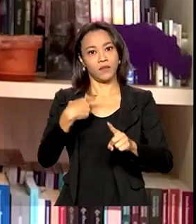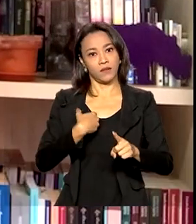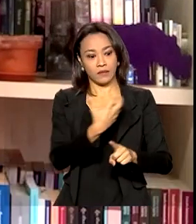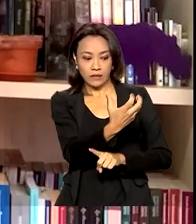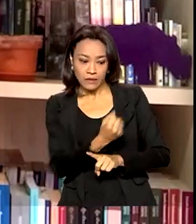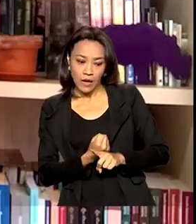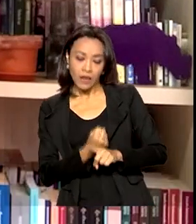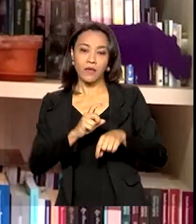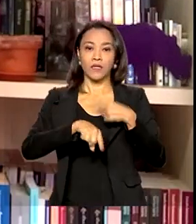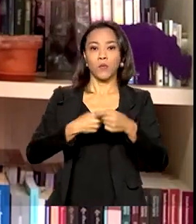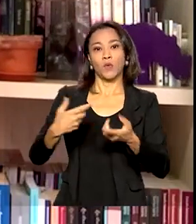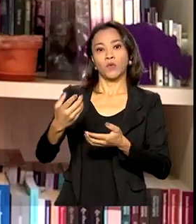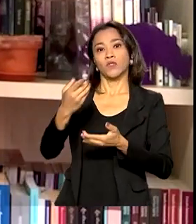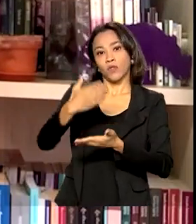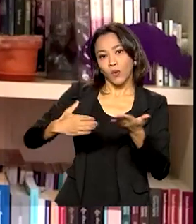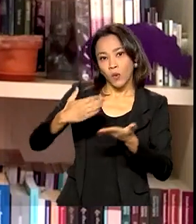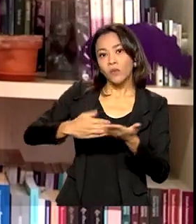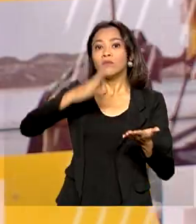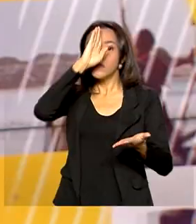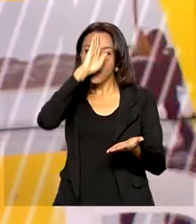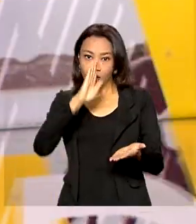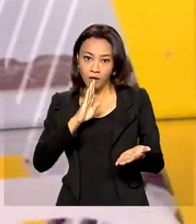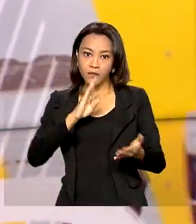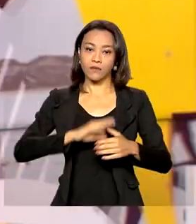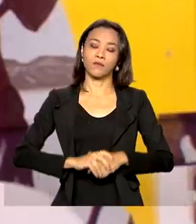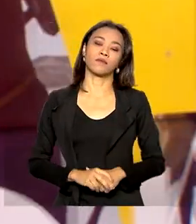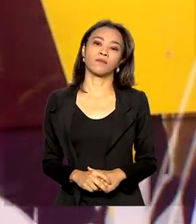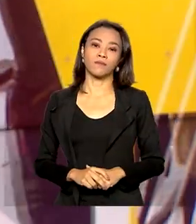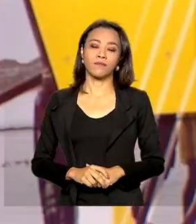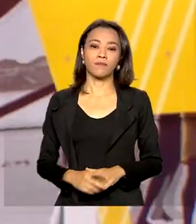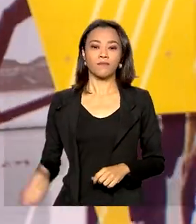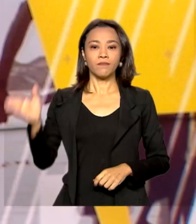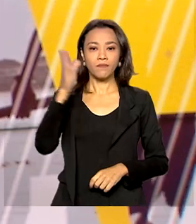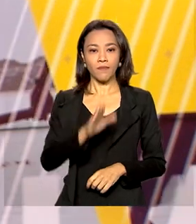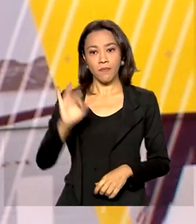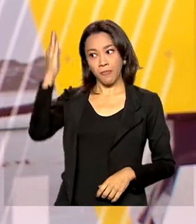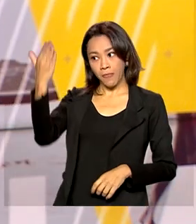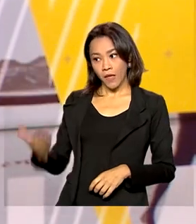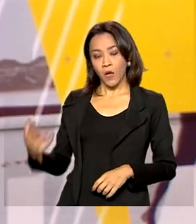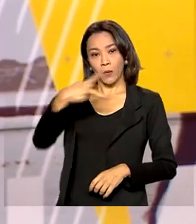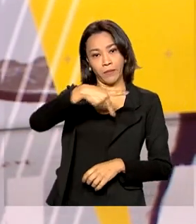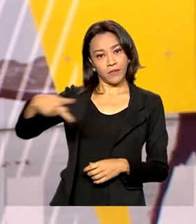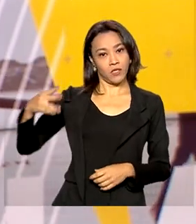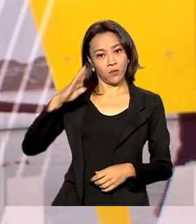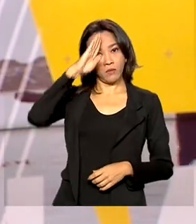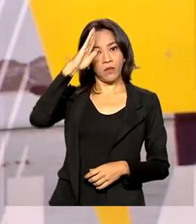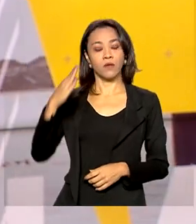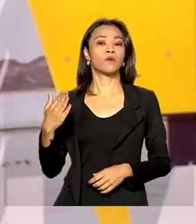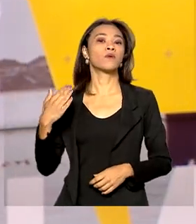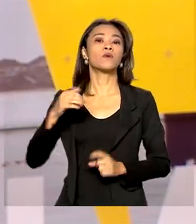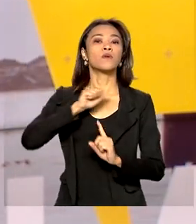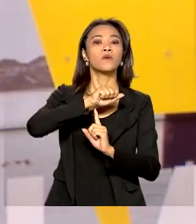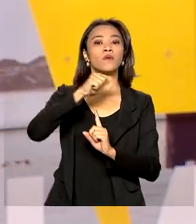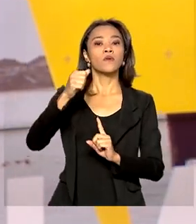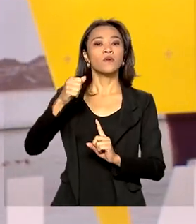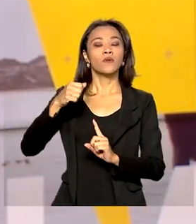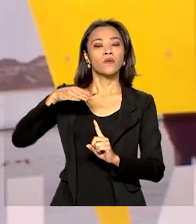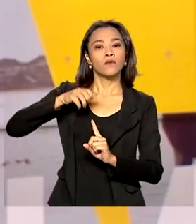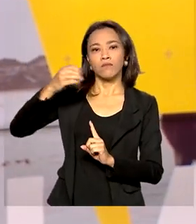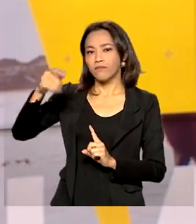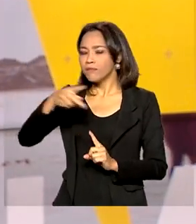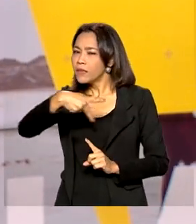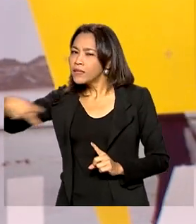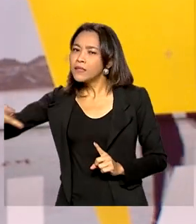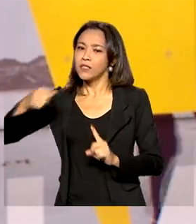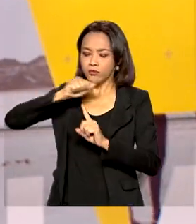PIC-TROCO por mês de graça. O presidente do Banco Central afirmou que a instituição vai utilizar todos os